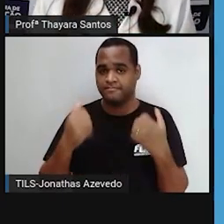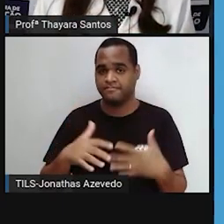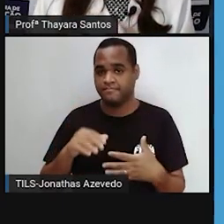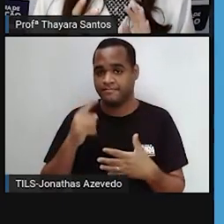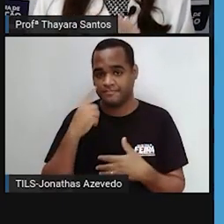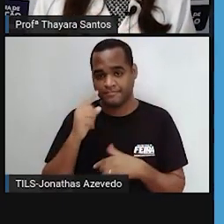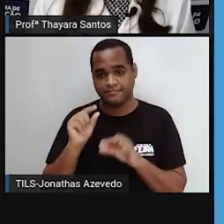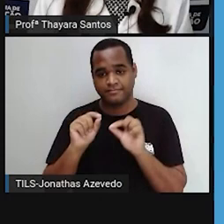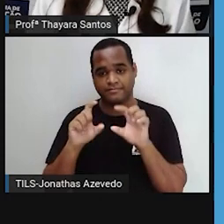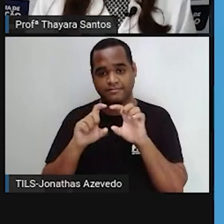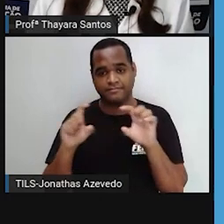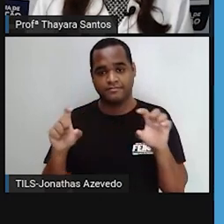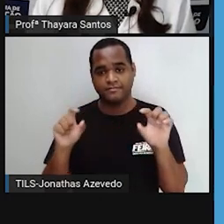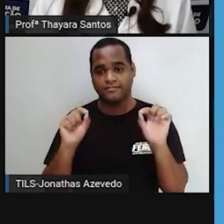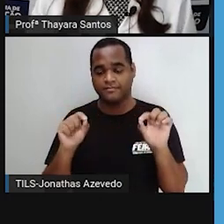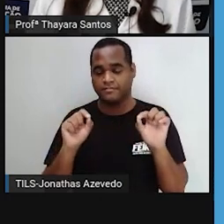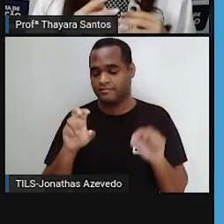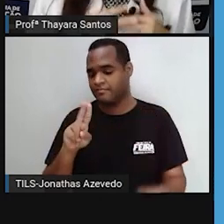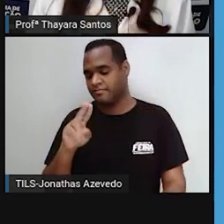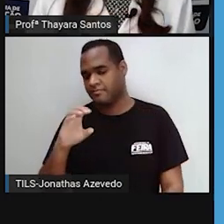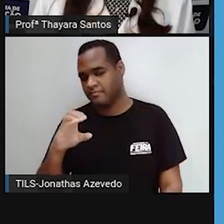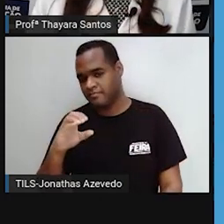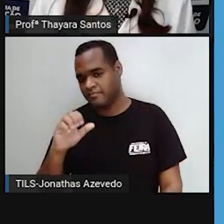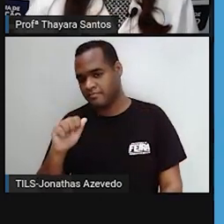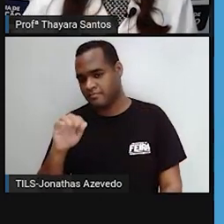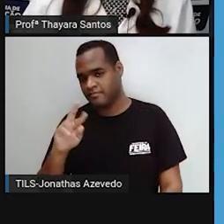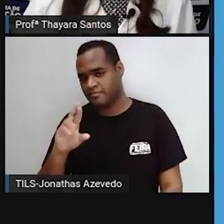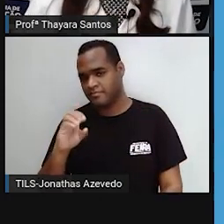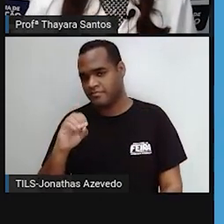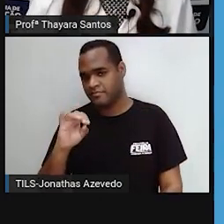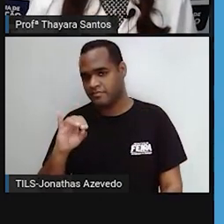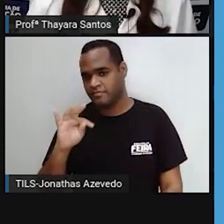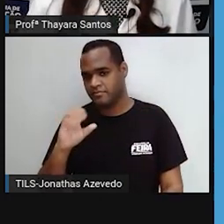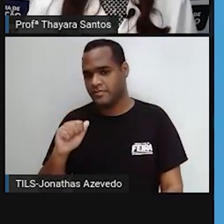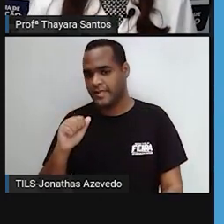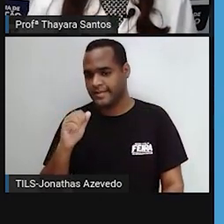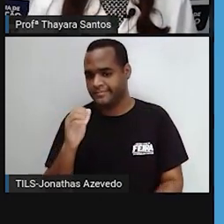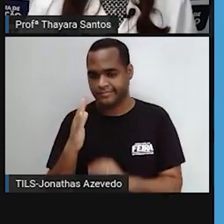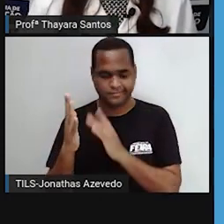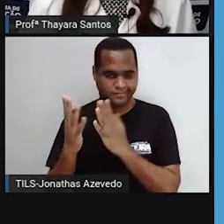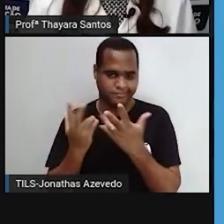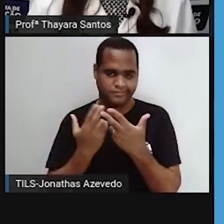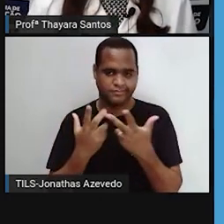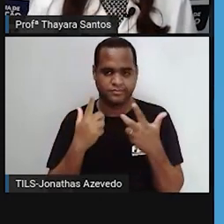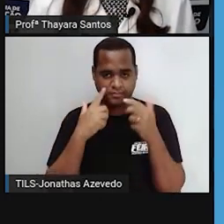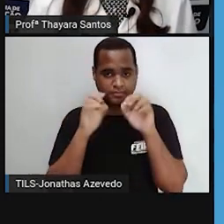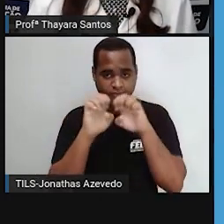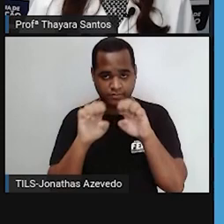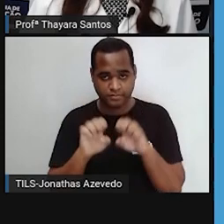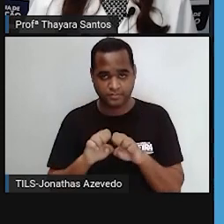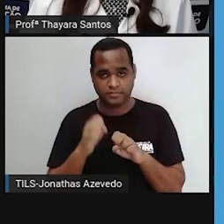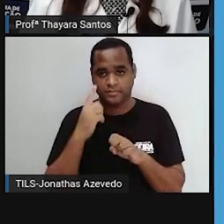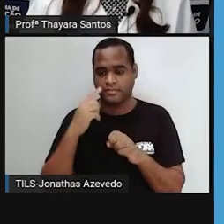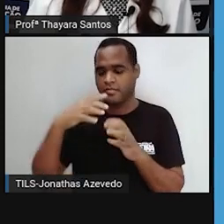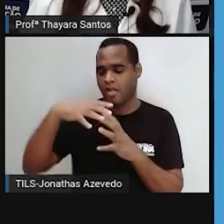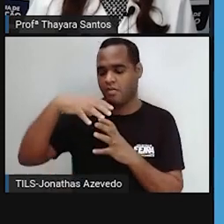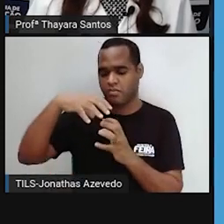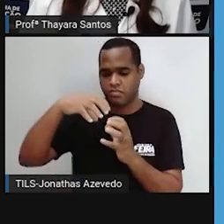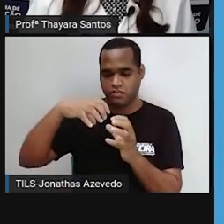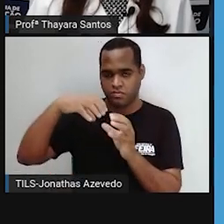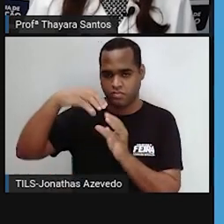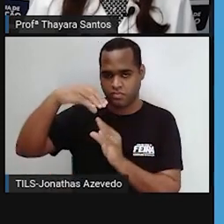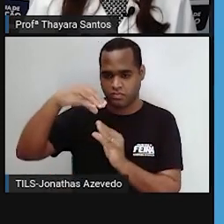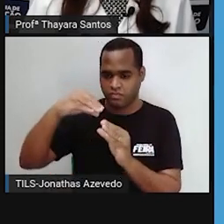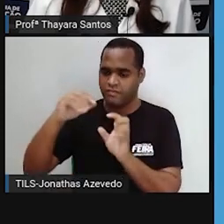só está presente na célula eucariótica vegetal. Ele é essa estrutura aqui, ele parece uma bolsa de